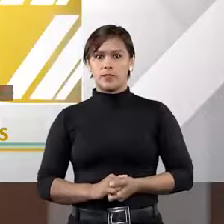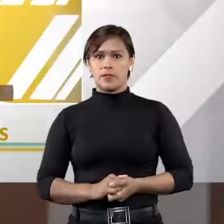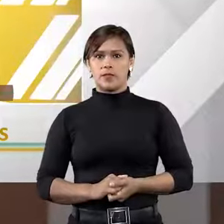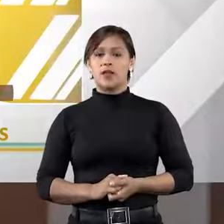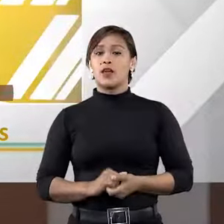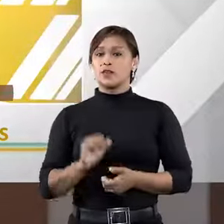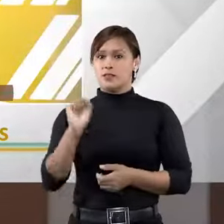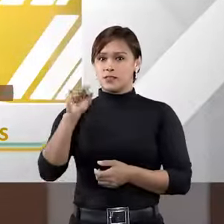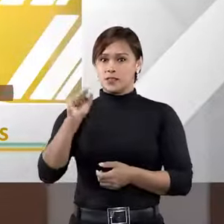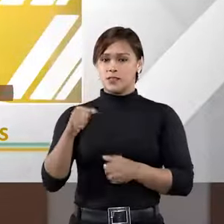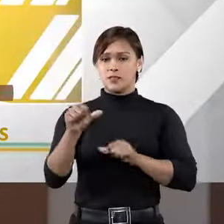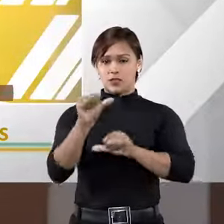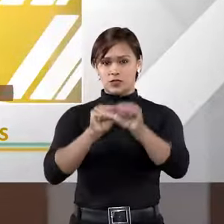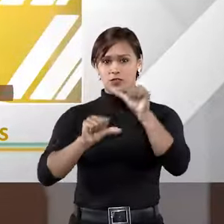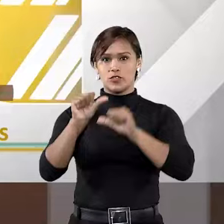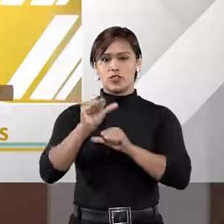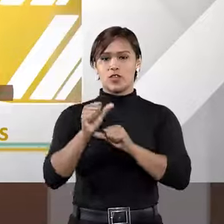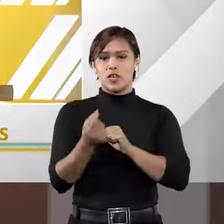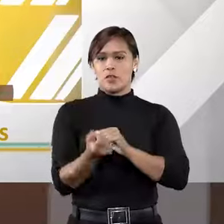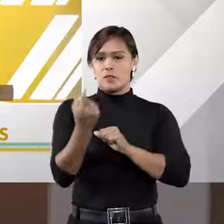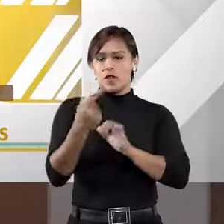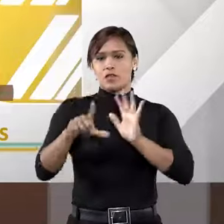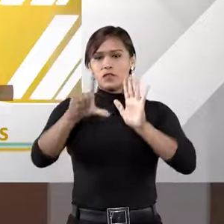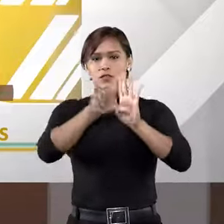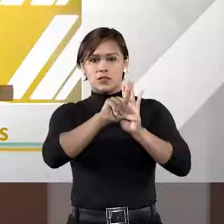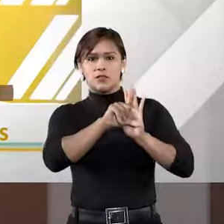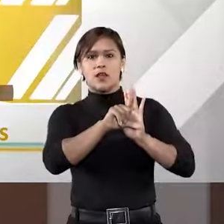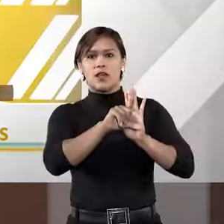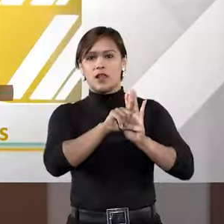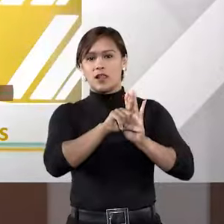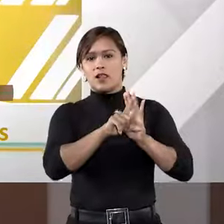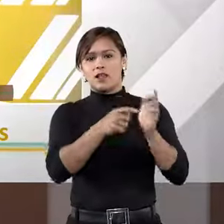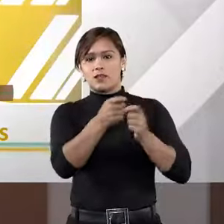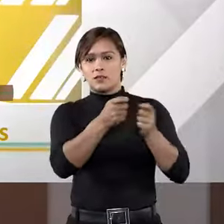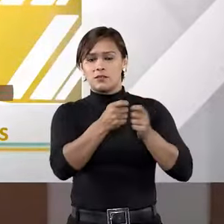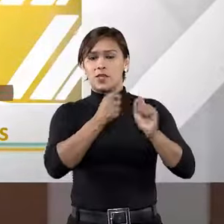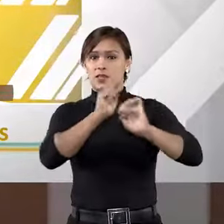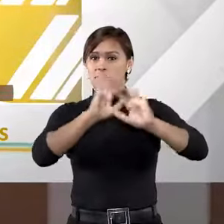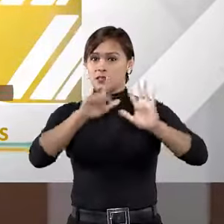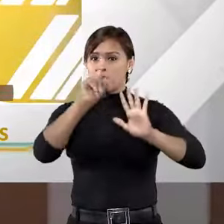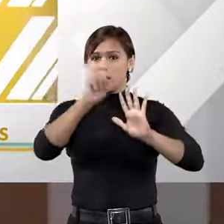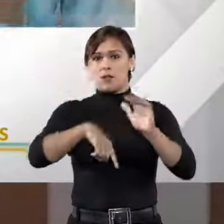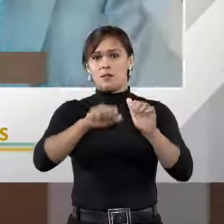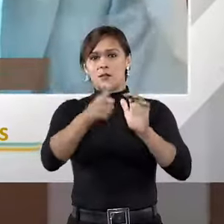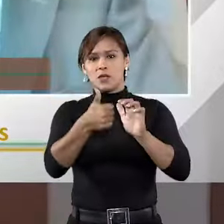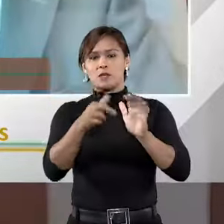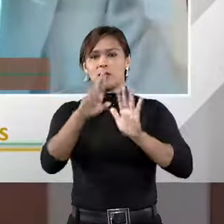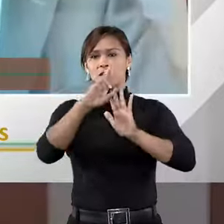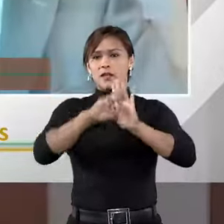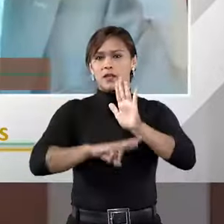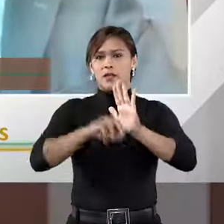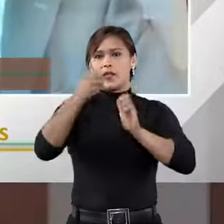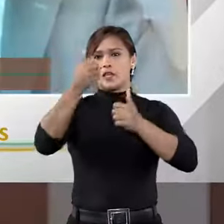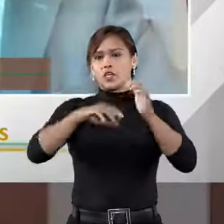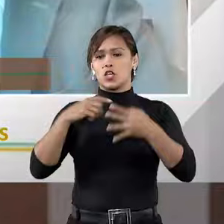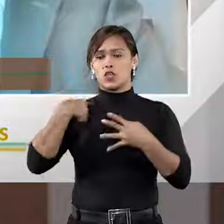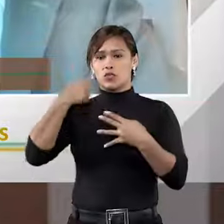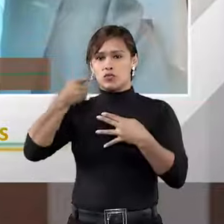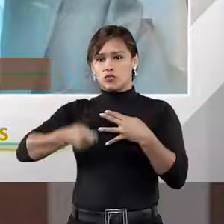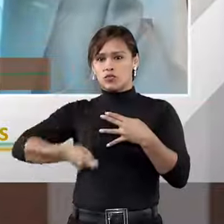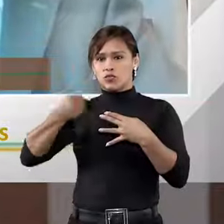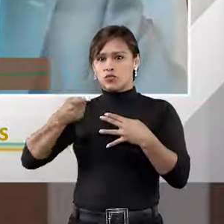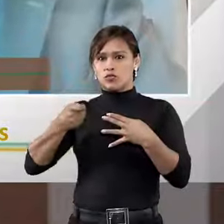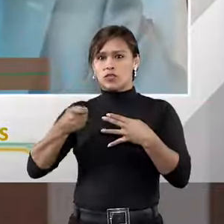Gera. Há mais de um dispositivo na lei da arbitragem que deixa isso claro. Primeiro, tem lá uma primeira regra que diz que o juiz,